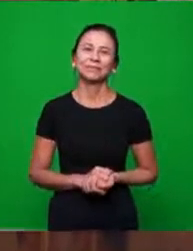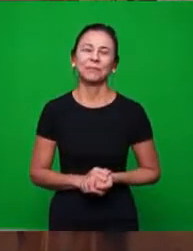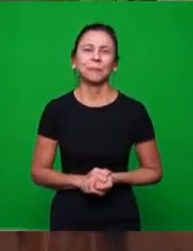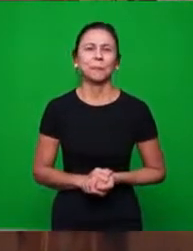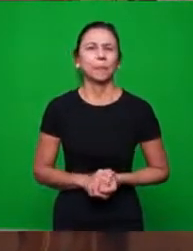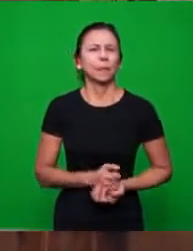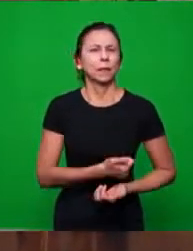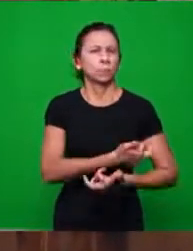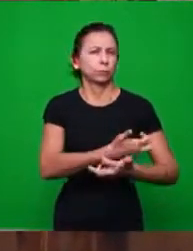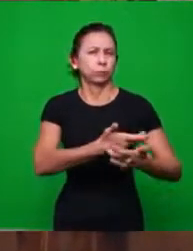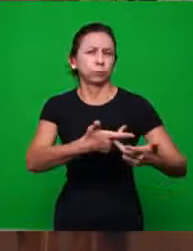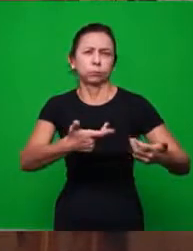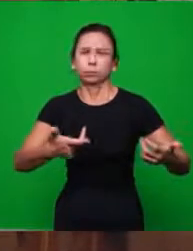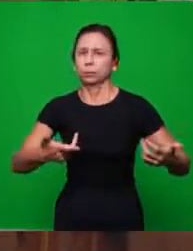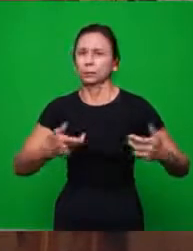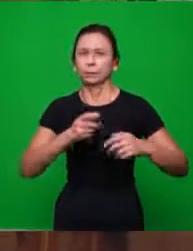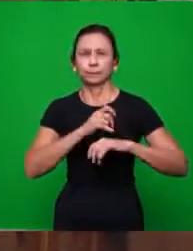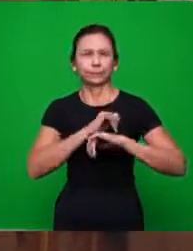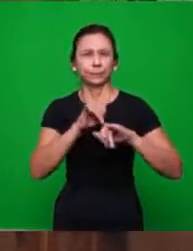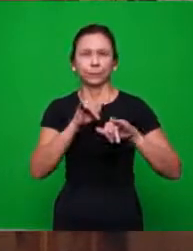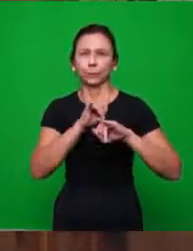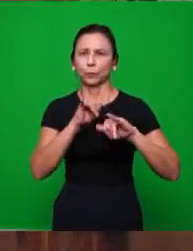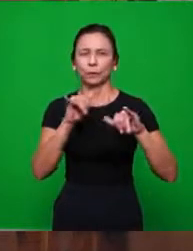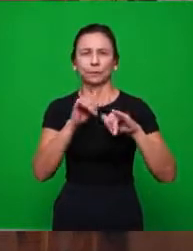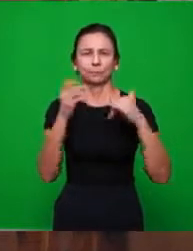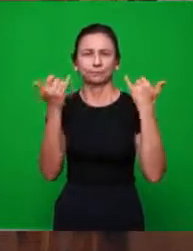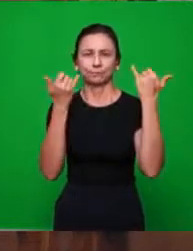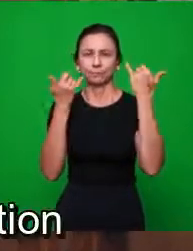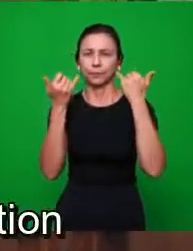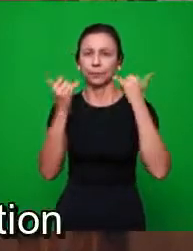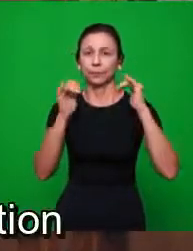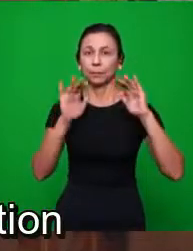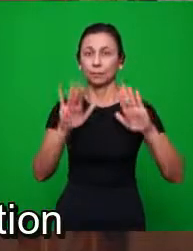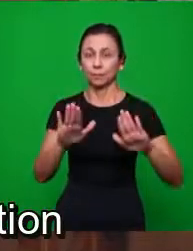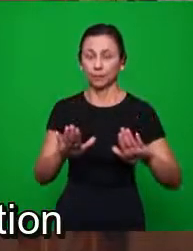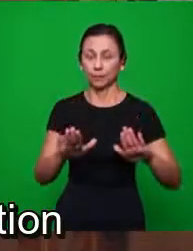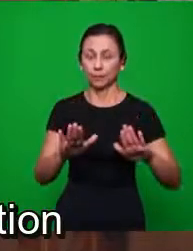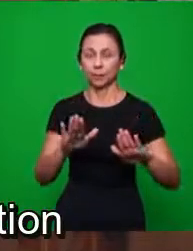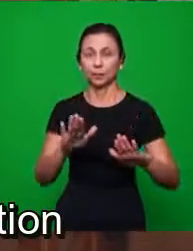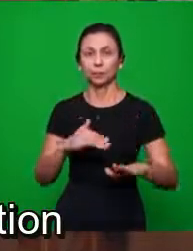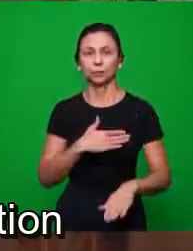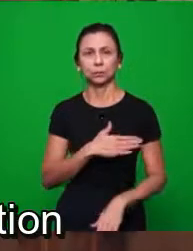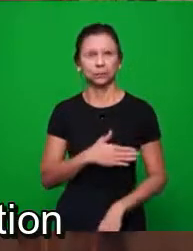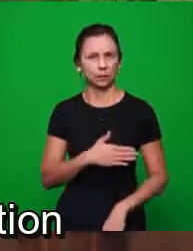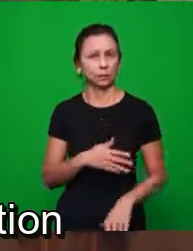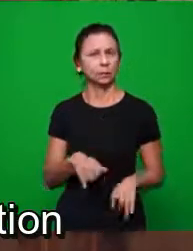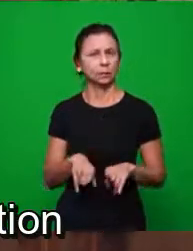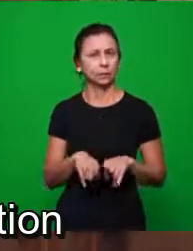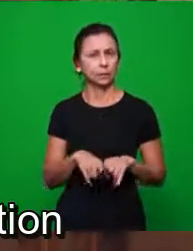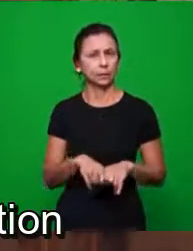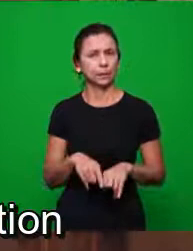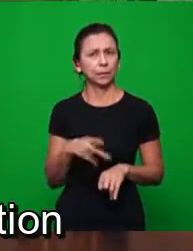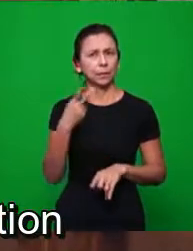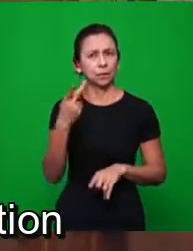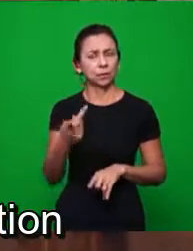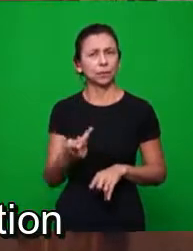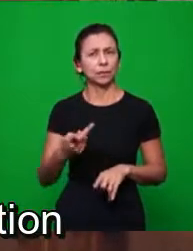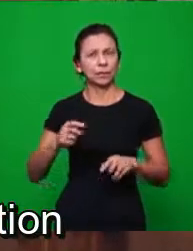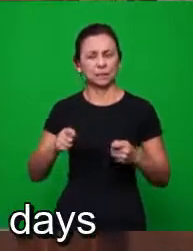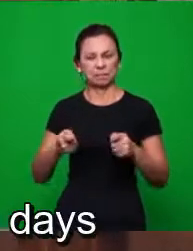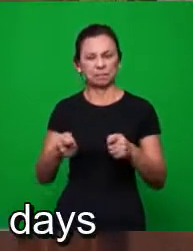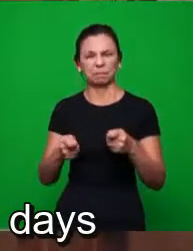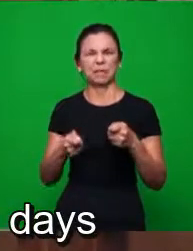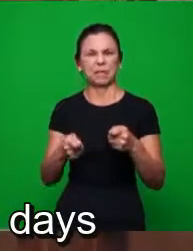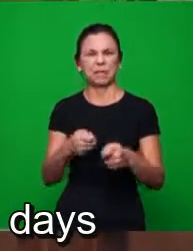há muita coisa para se dizer, mas eu gostaria de passar ainda as perseguições, as dez ondas de